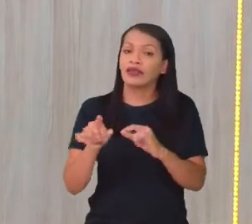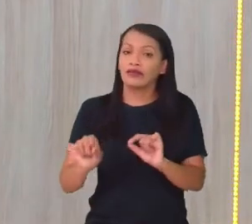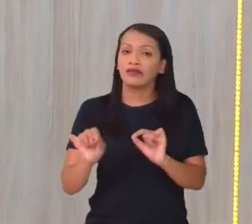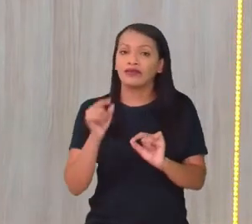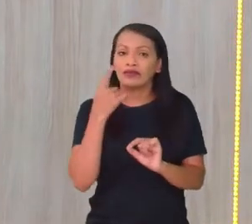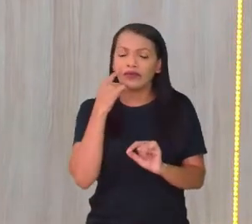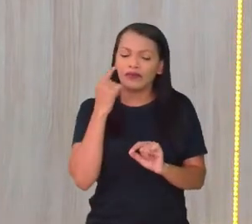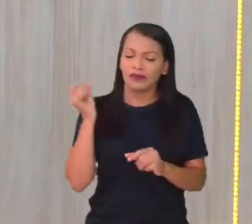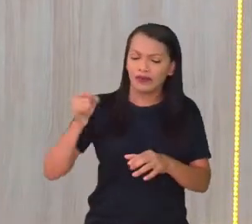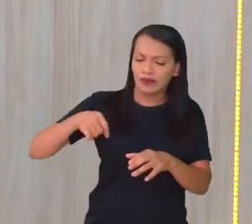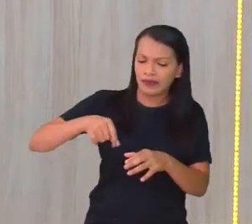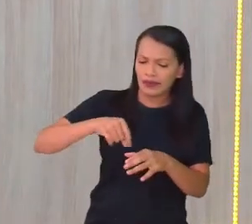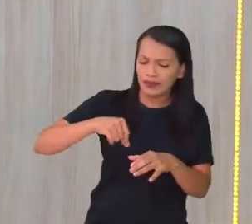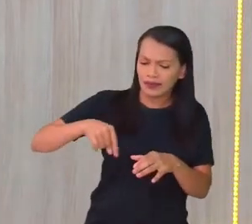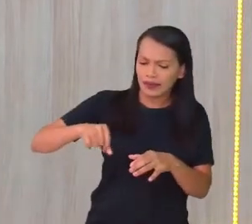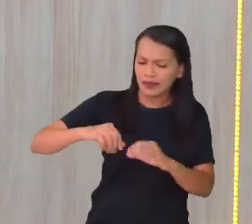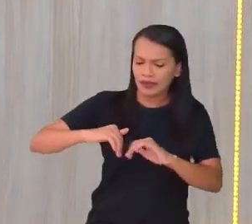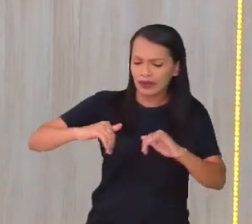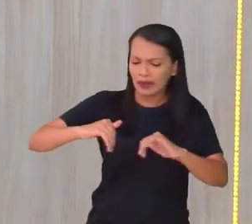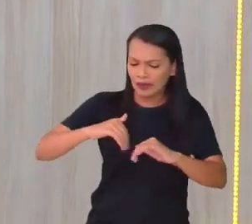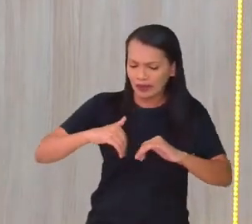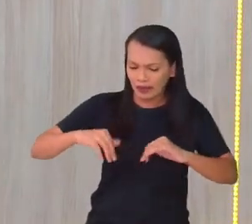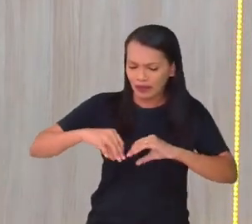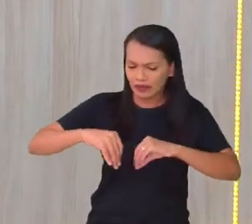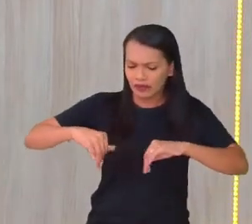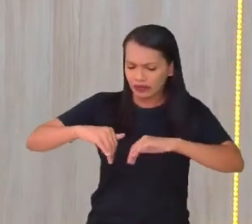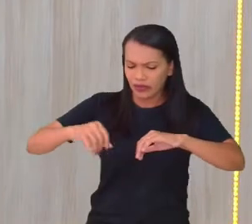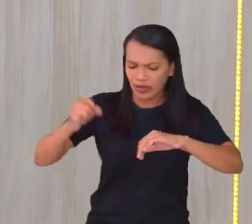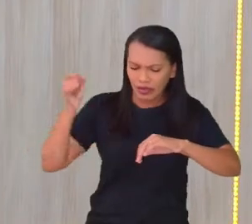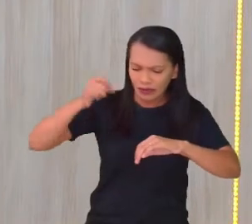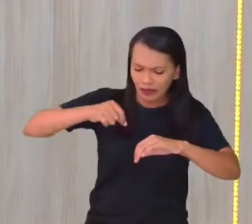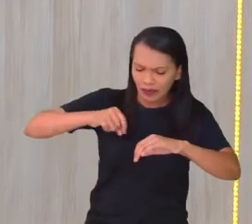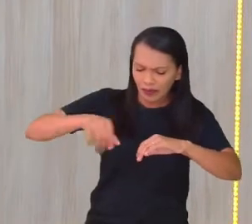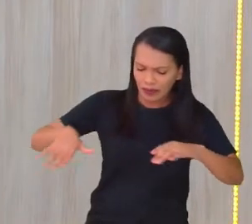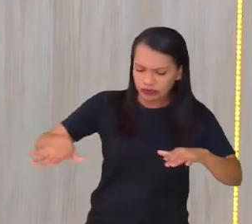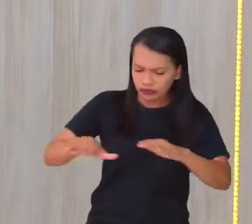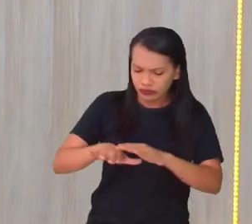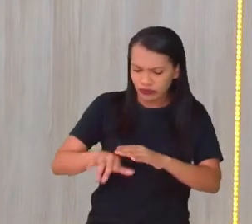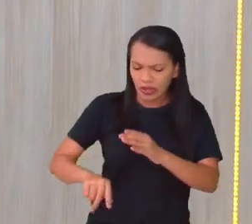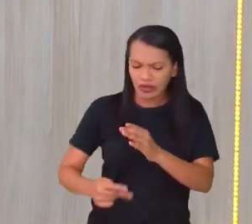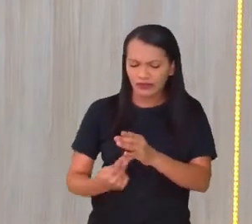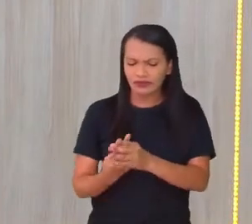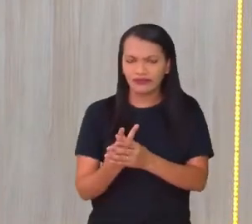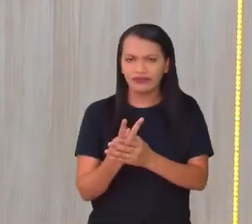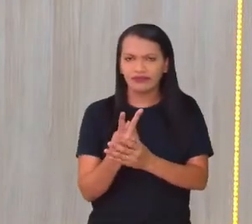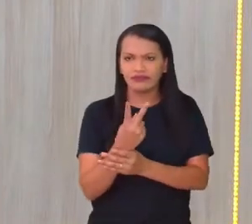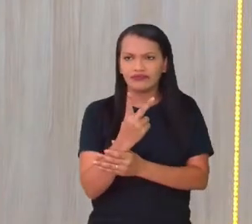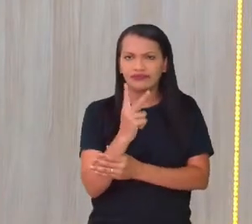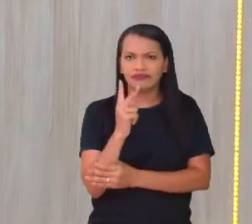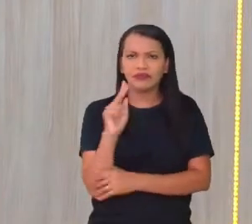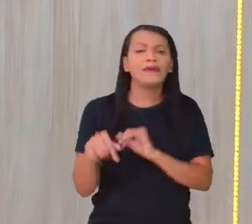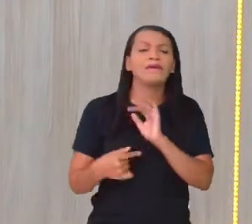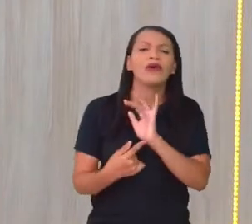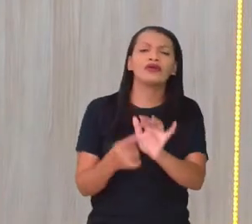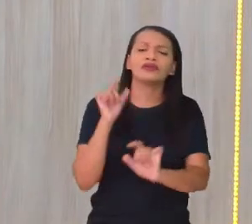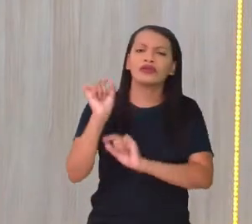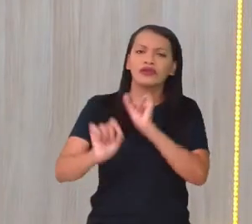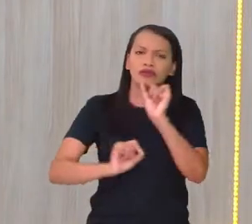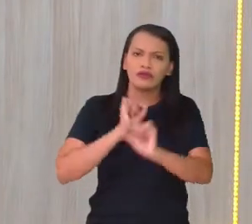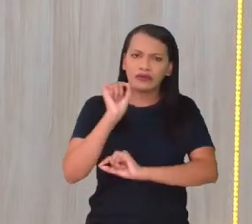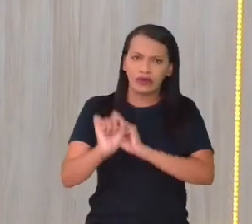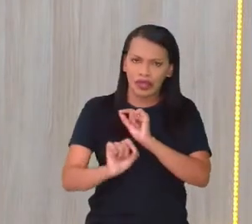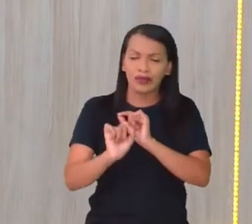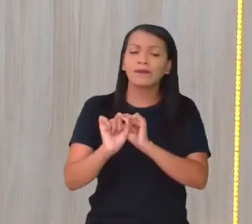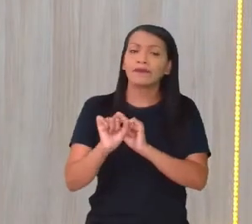nova espécie vegetal. Então, ou seja, simbolizando aqui uma